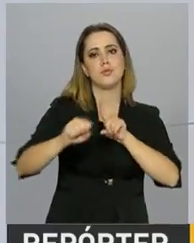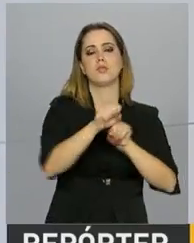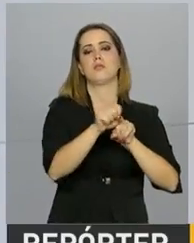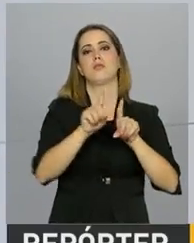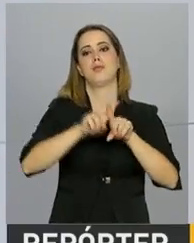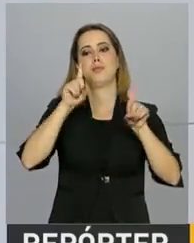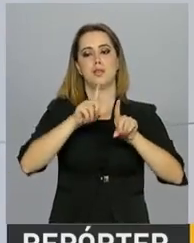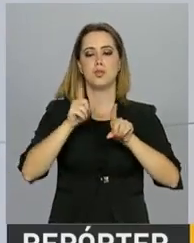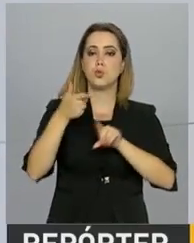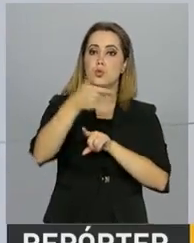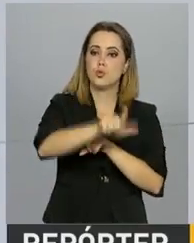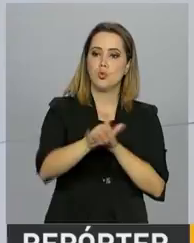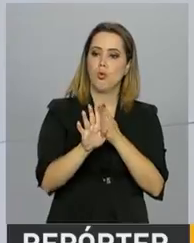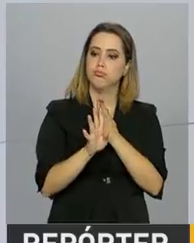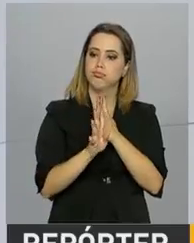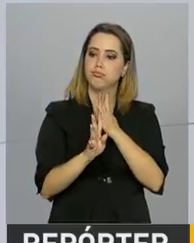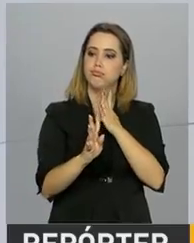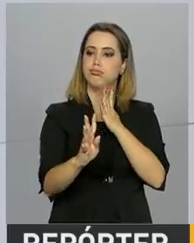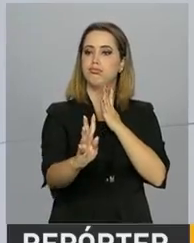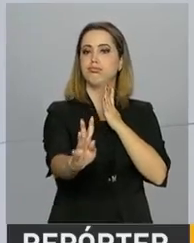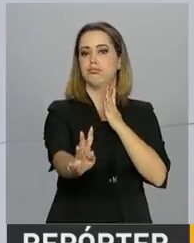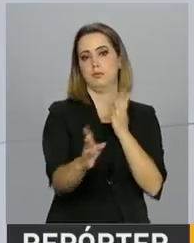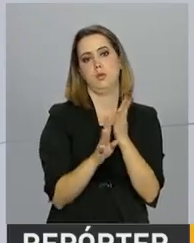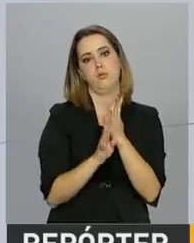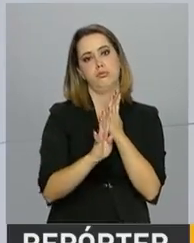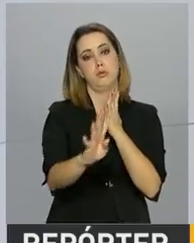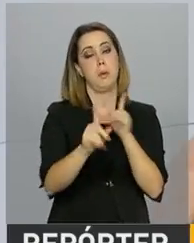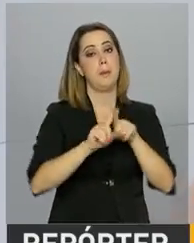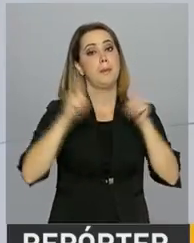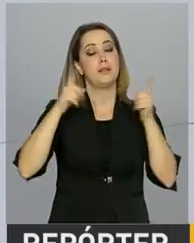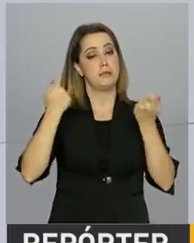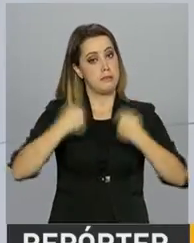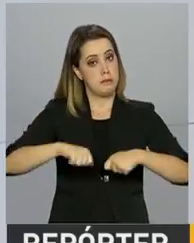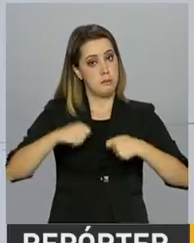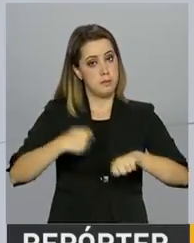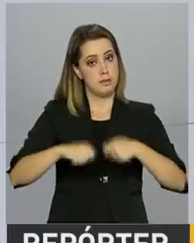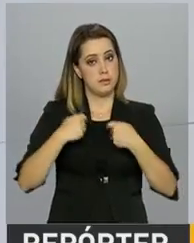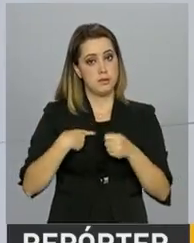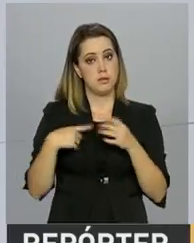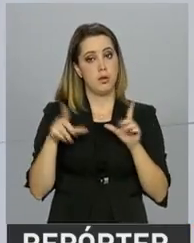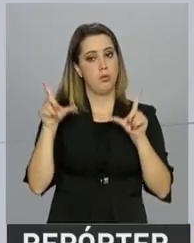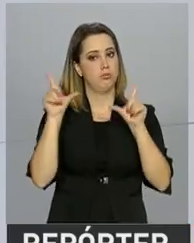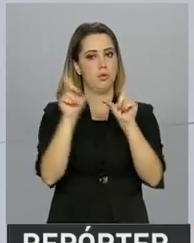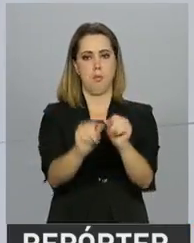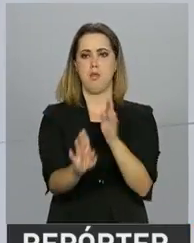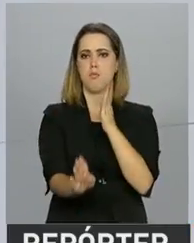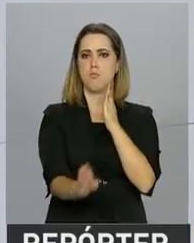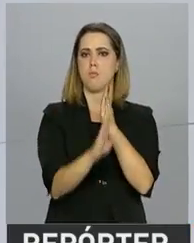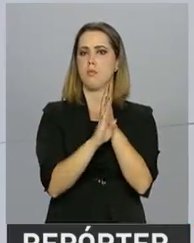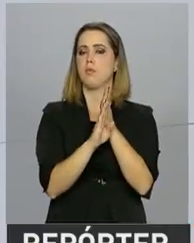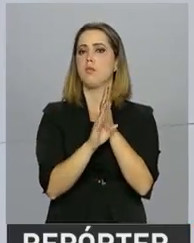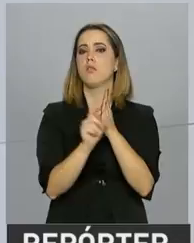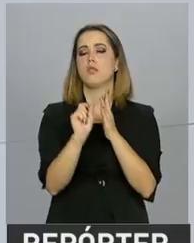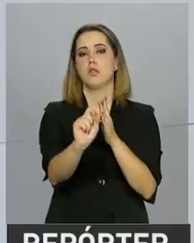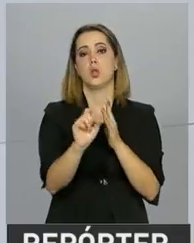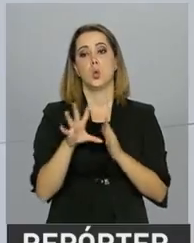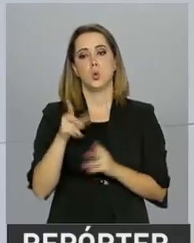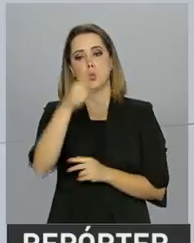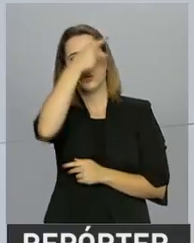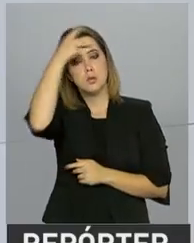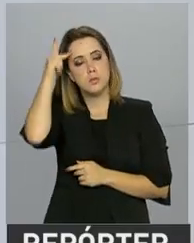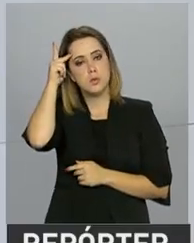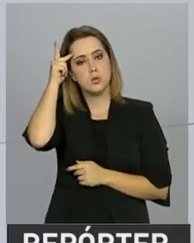vai se formar de novo uma fila. O que estamos procurando é manter essa fila o mínimo possível, no número pequeno. E todo mundo que se